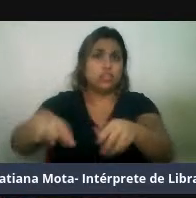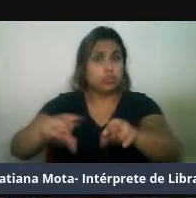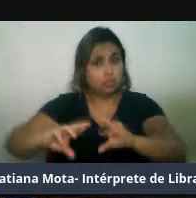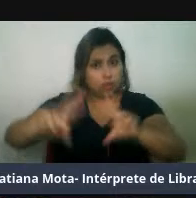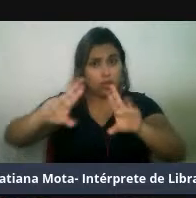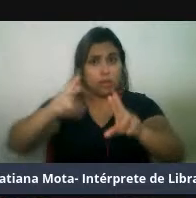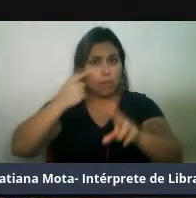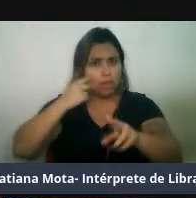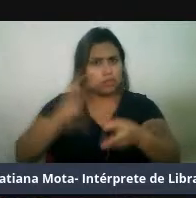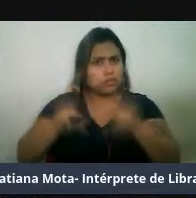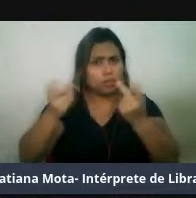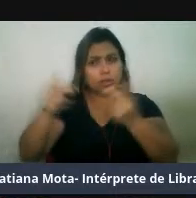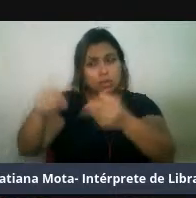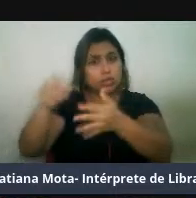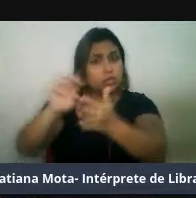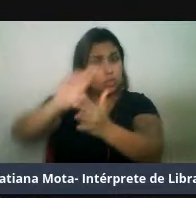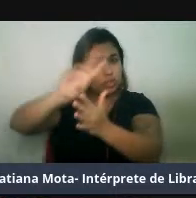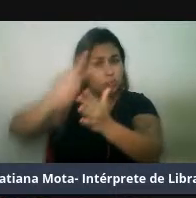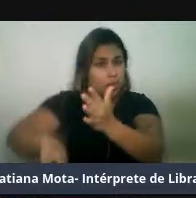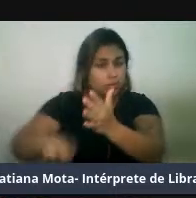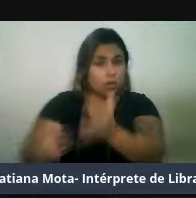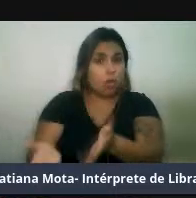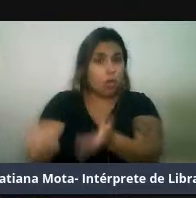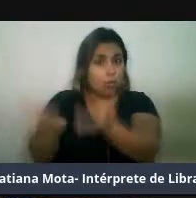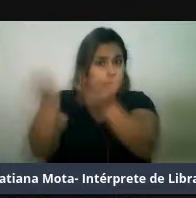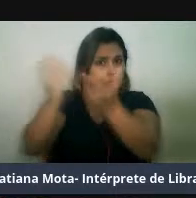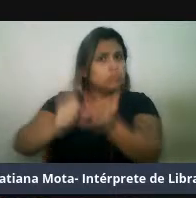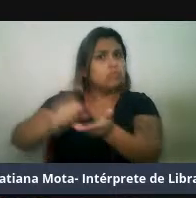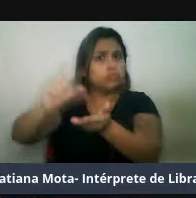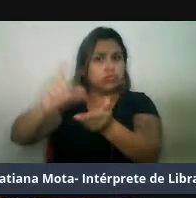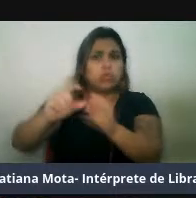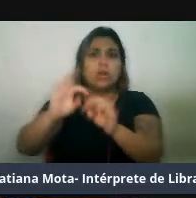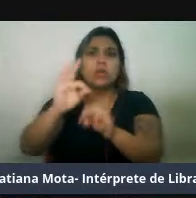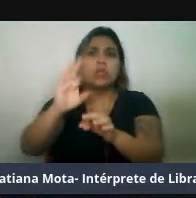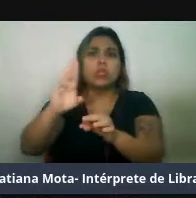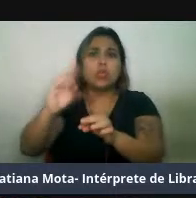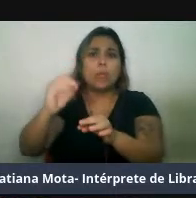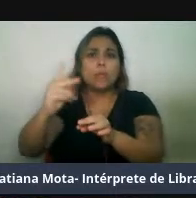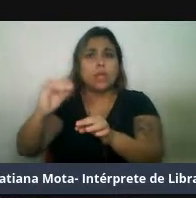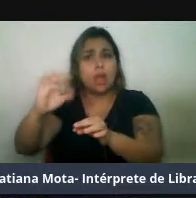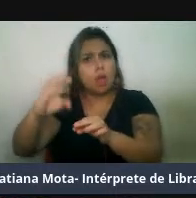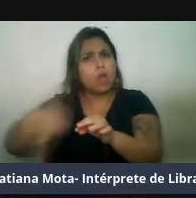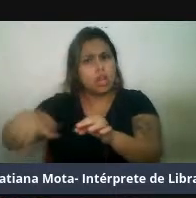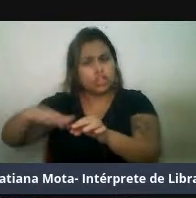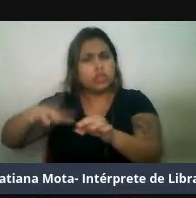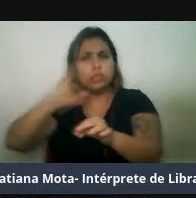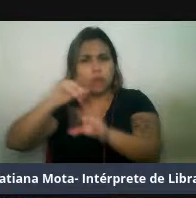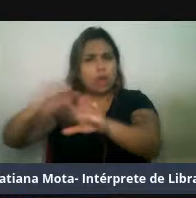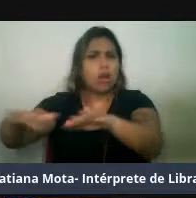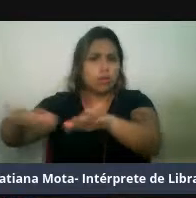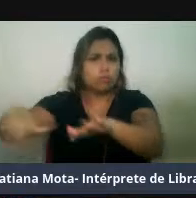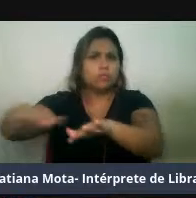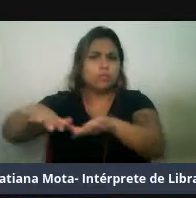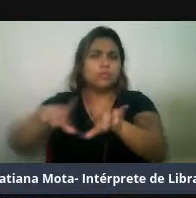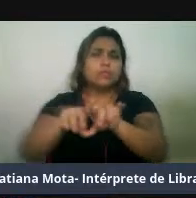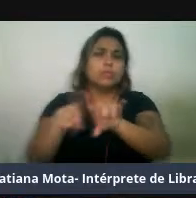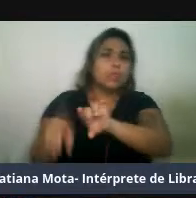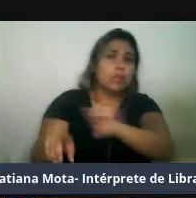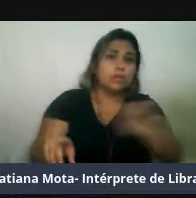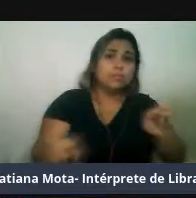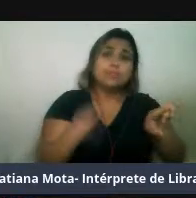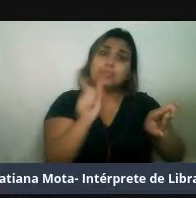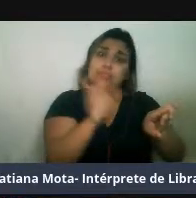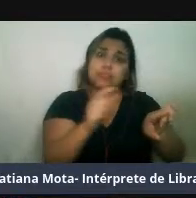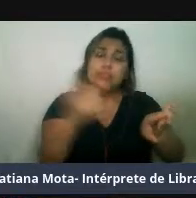de espécies relacionado às regiões mais tropicais. No caso dos mamíferos marinhos, a gente tem uma maior riqueza, uma maior